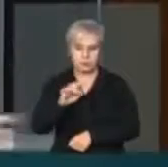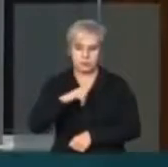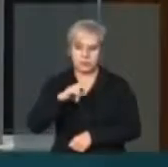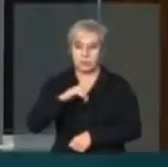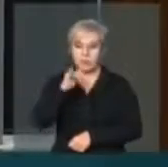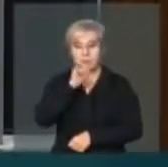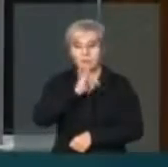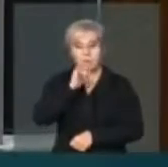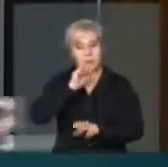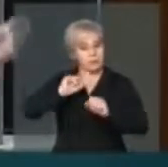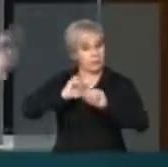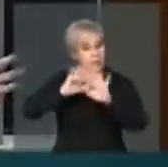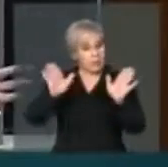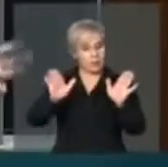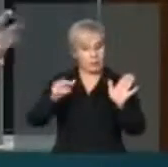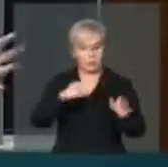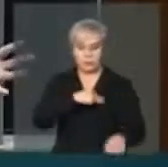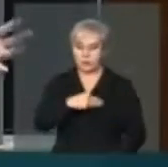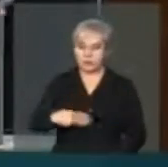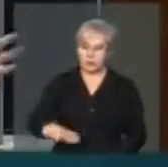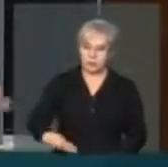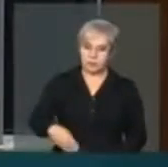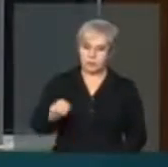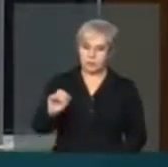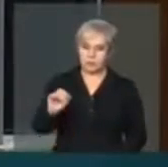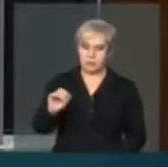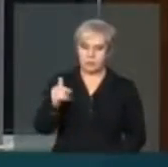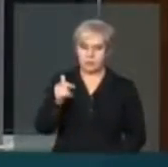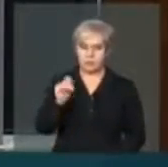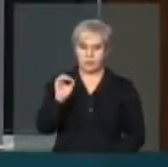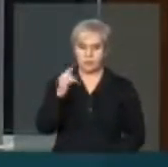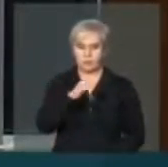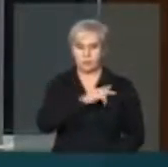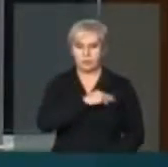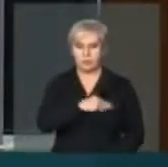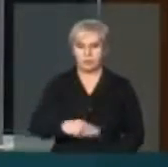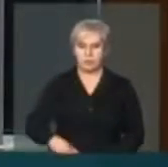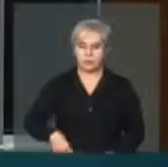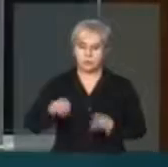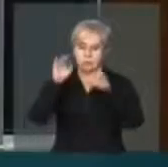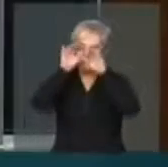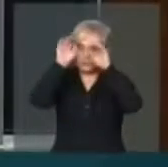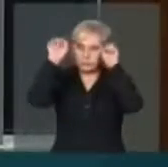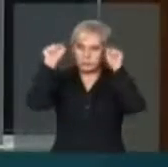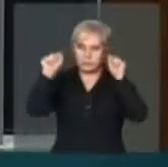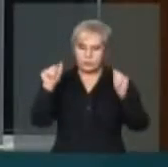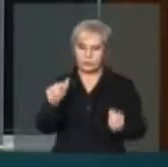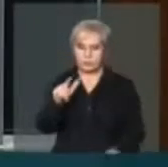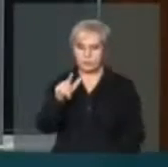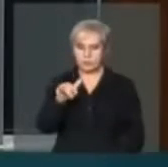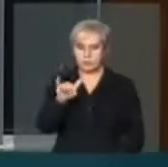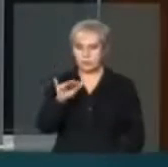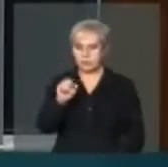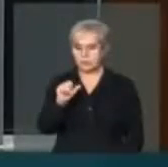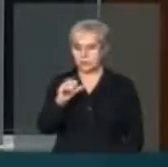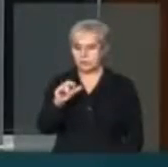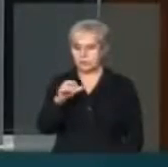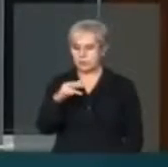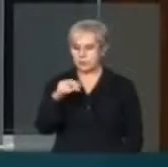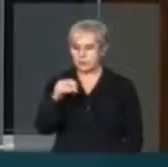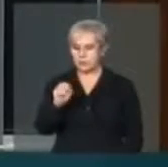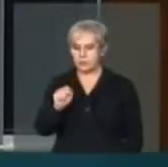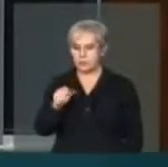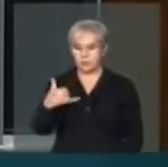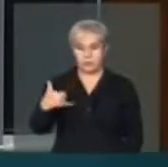exemplo claro disso. O ministro, o ex-ministro aposentado do Supremo Tribunal Federal, o ministro Carlos Aiz de Brito, ao